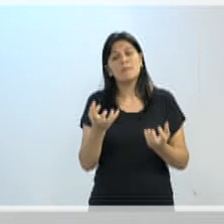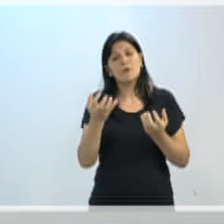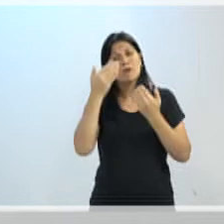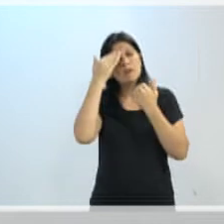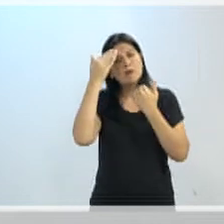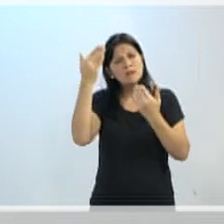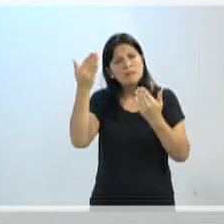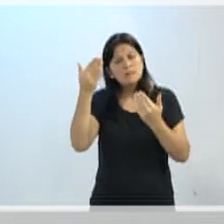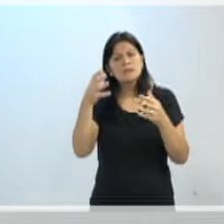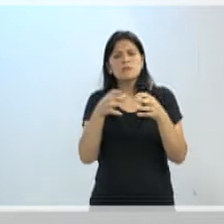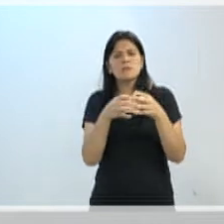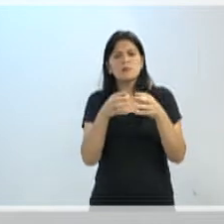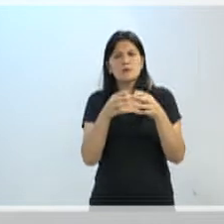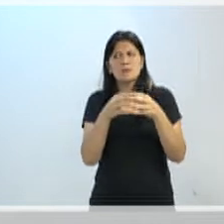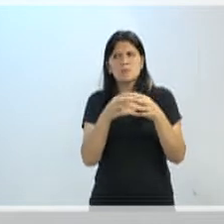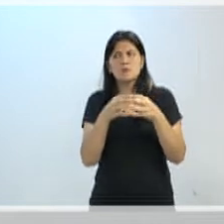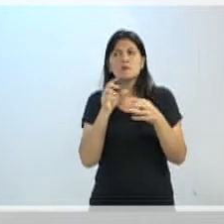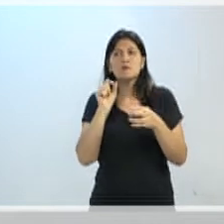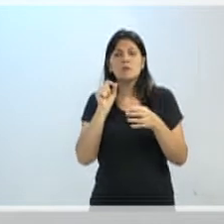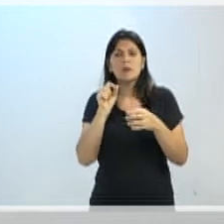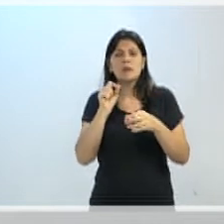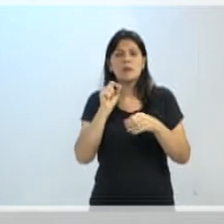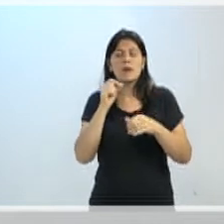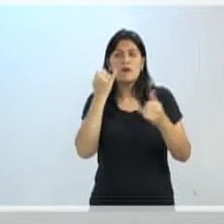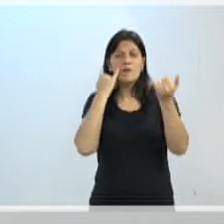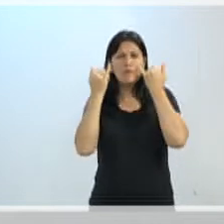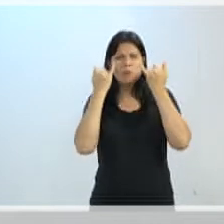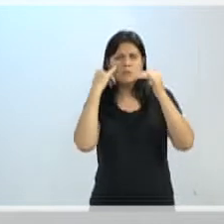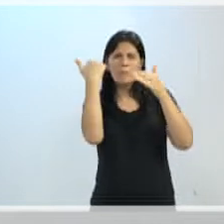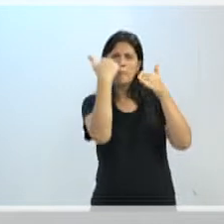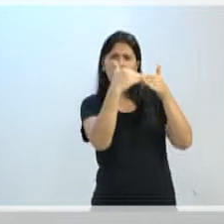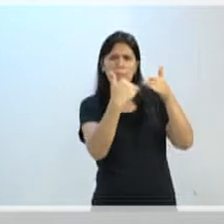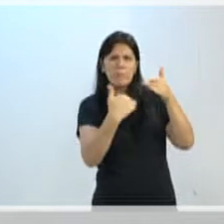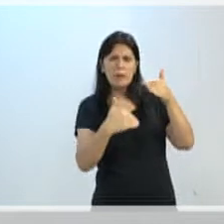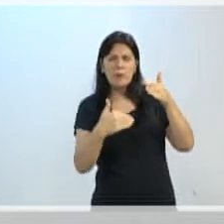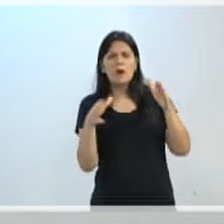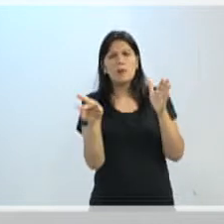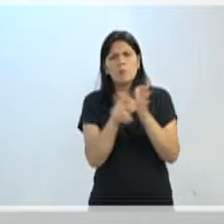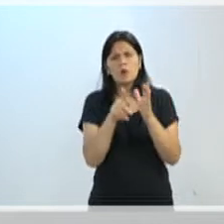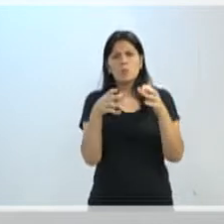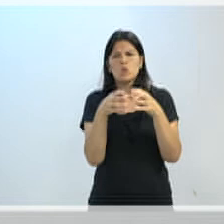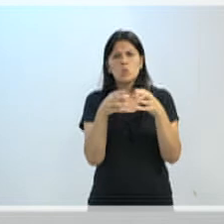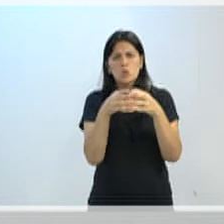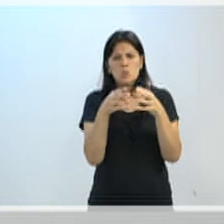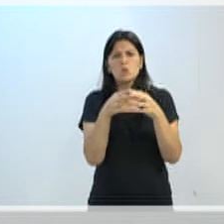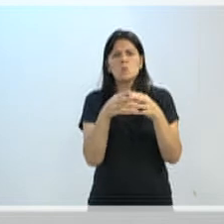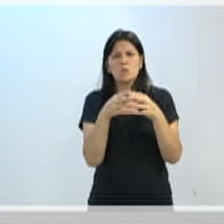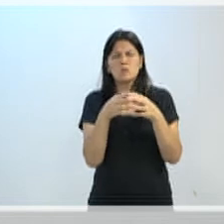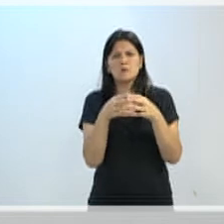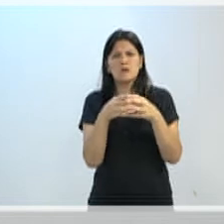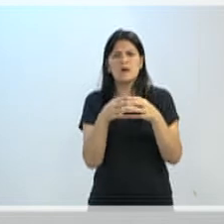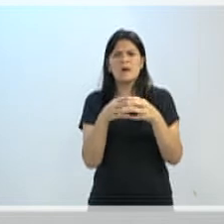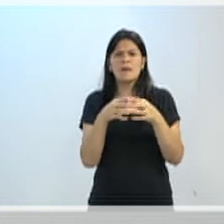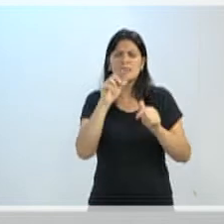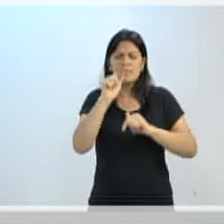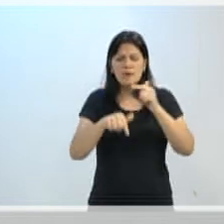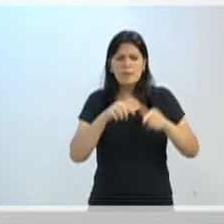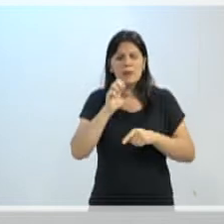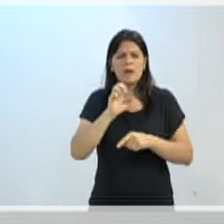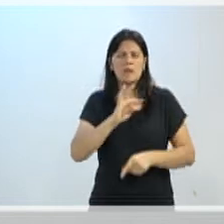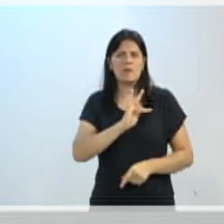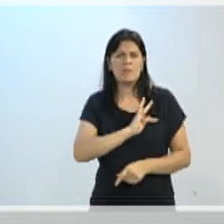equipe técnica que, na verdade, quem produz essas informações, dados, é a equipe técnica, desde os estagiários até a doutora